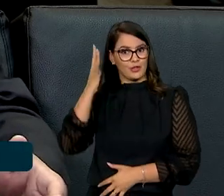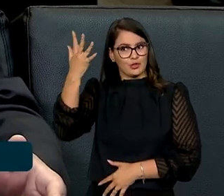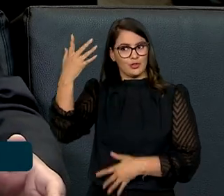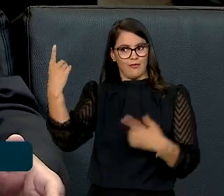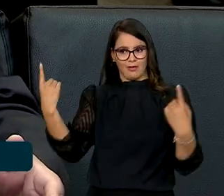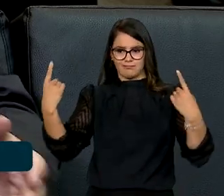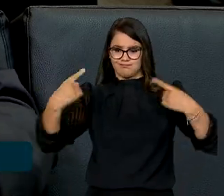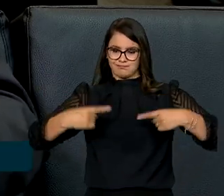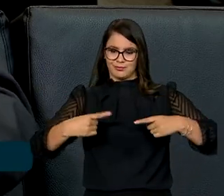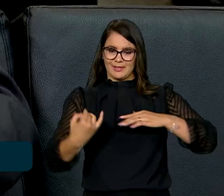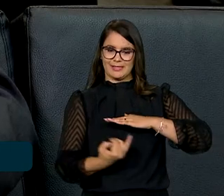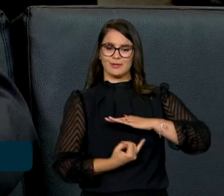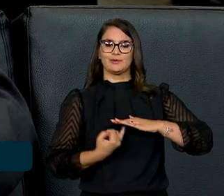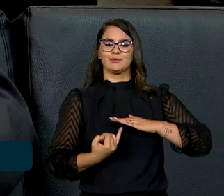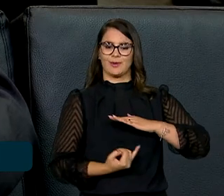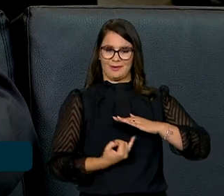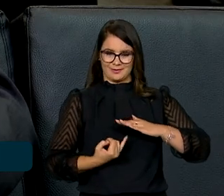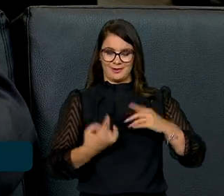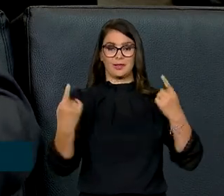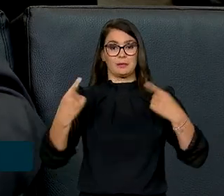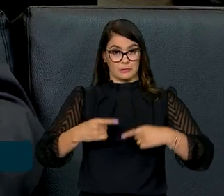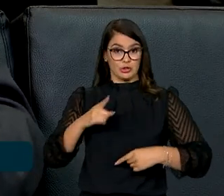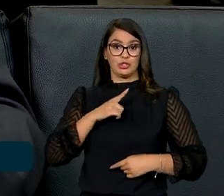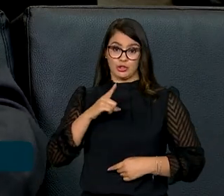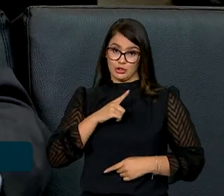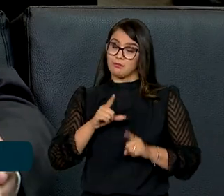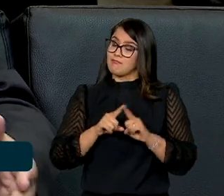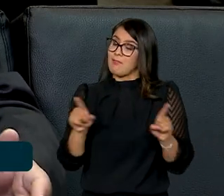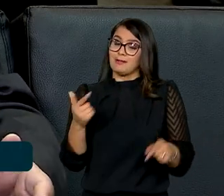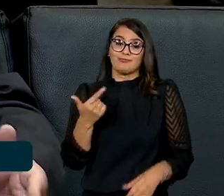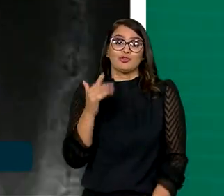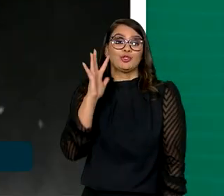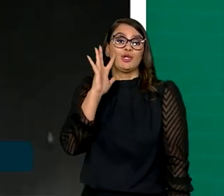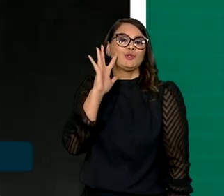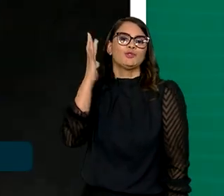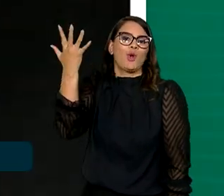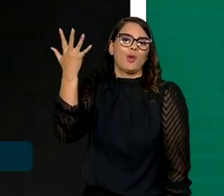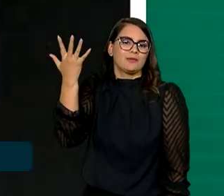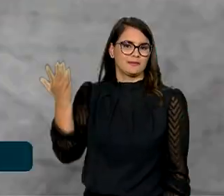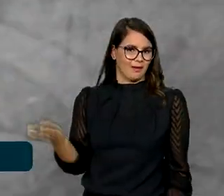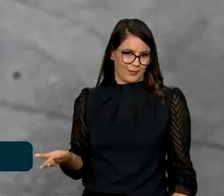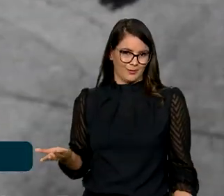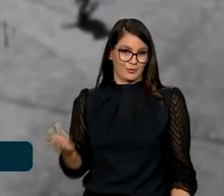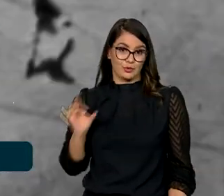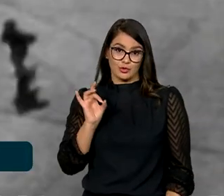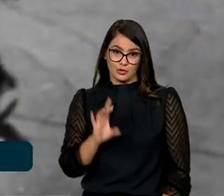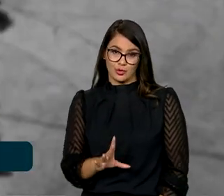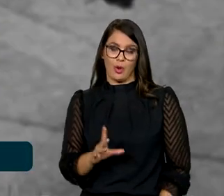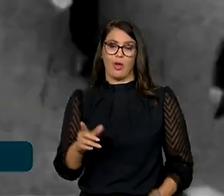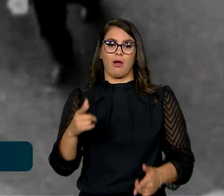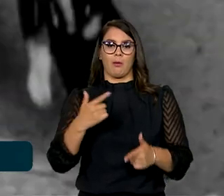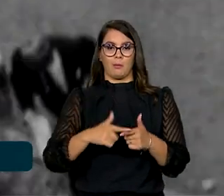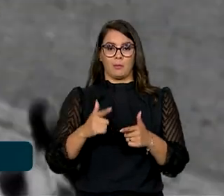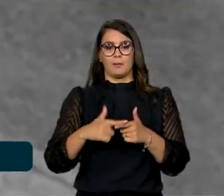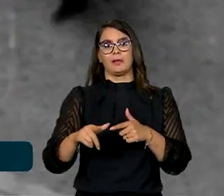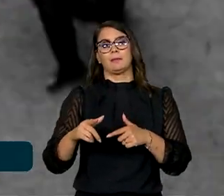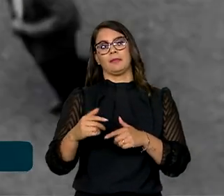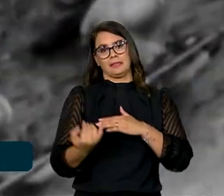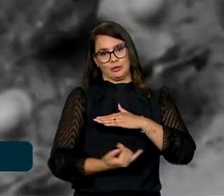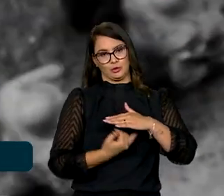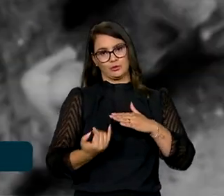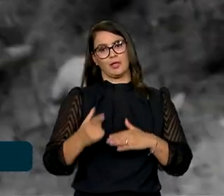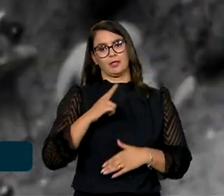conflitos institucionais. Os conflitos existiam, mas não havia solução a não ser a crise institucional que